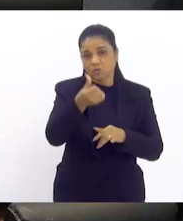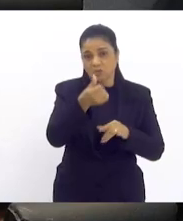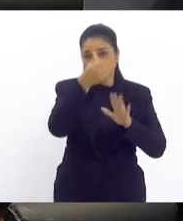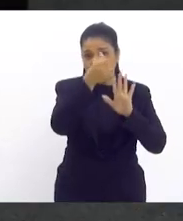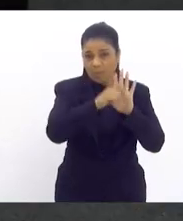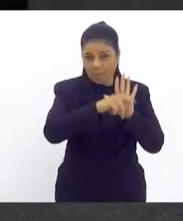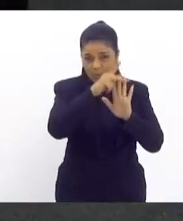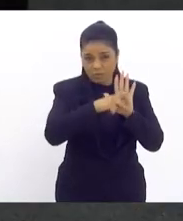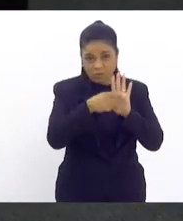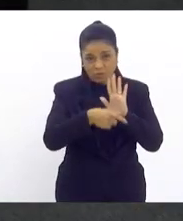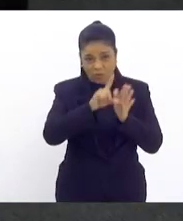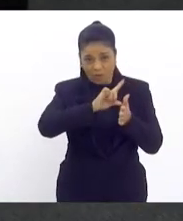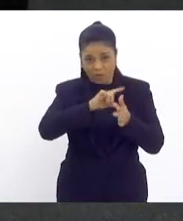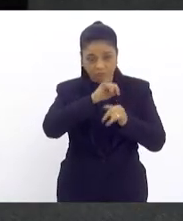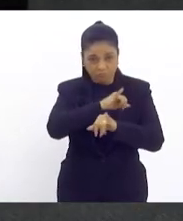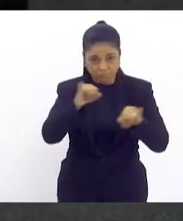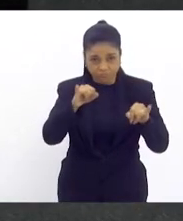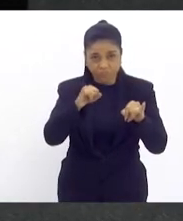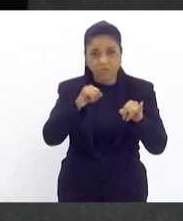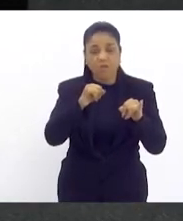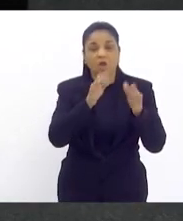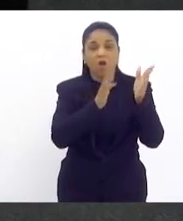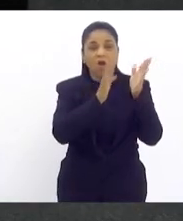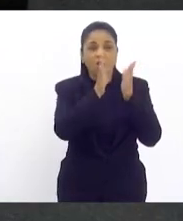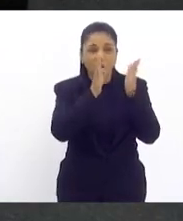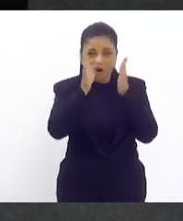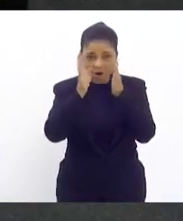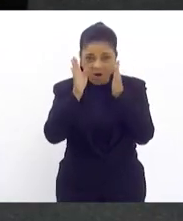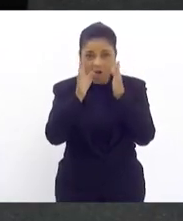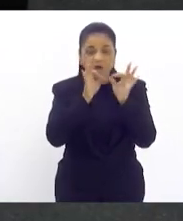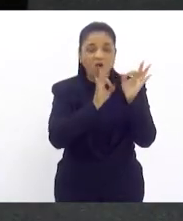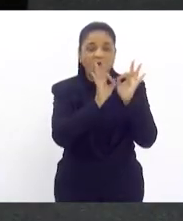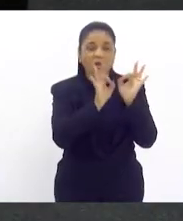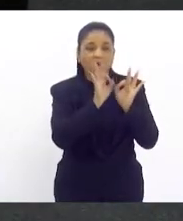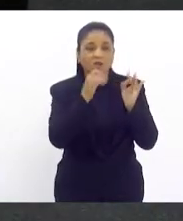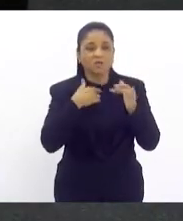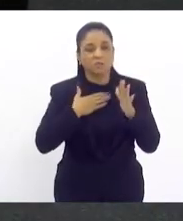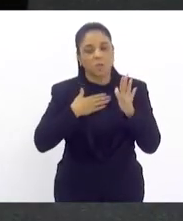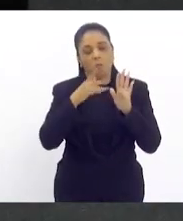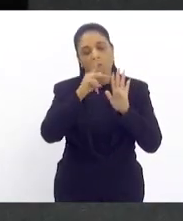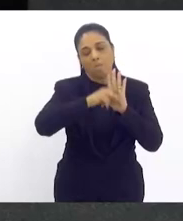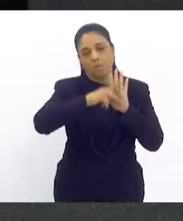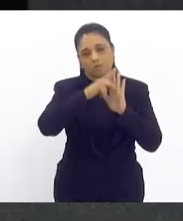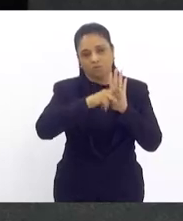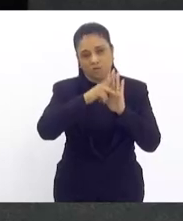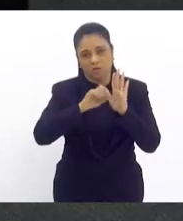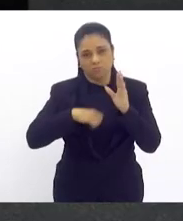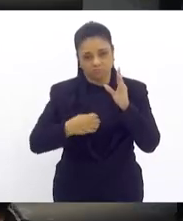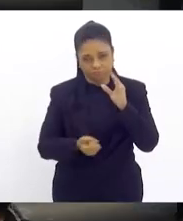fazer uma questão de ordem, em razão a um projeto anterior de minha autoguia. Tudo bem.